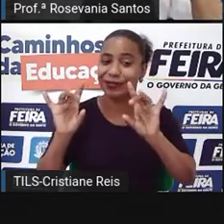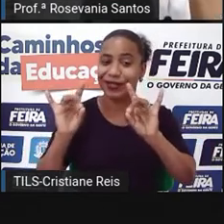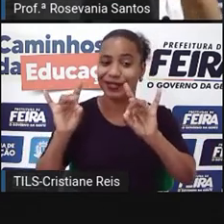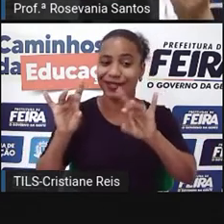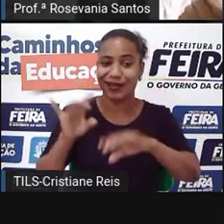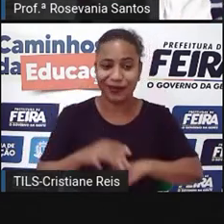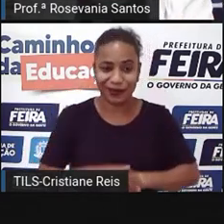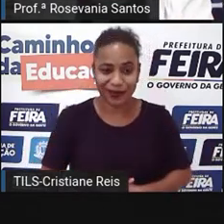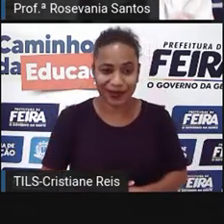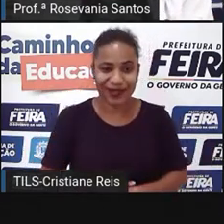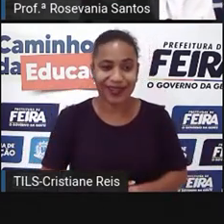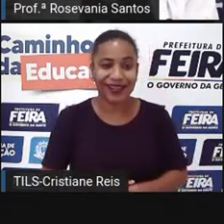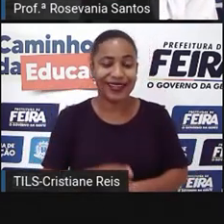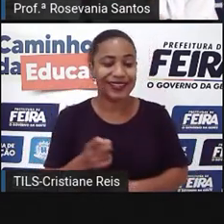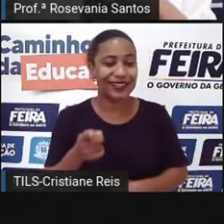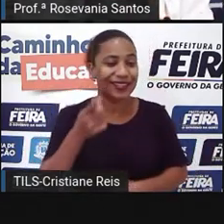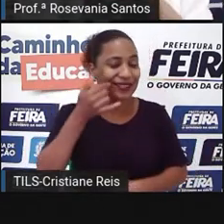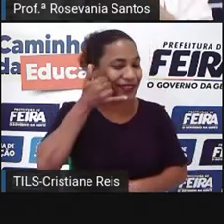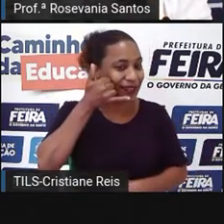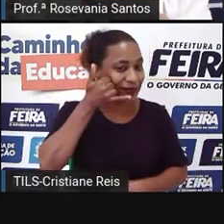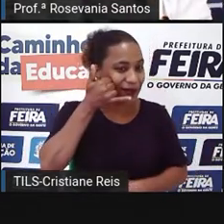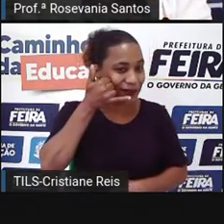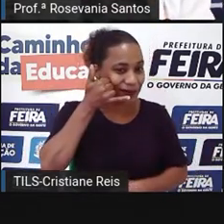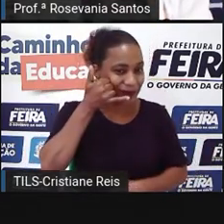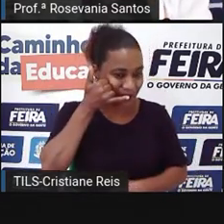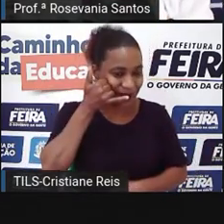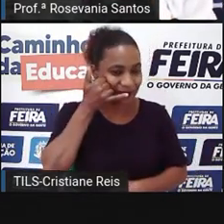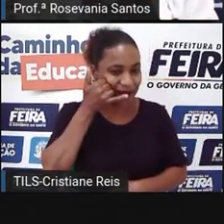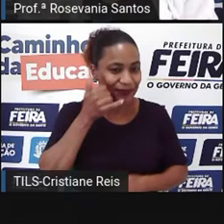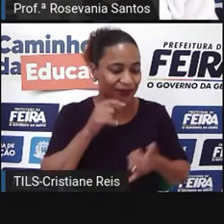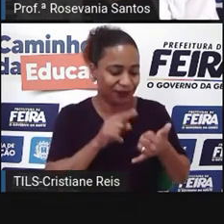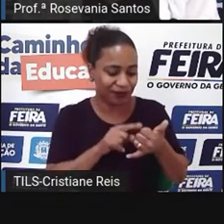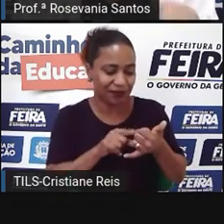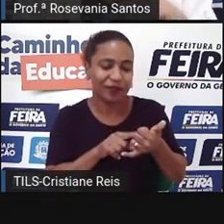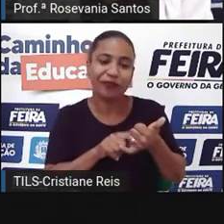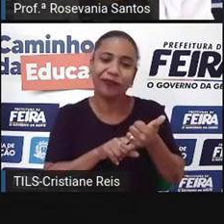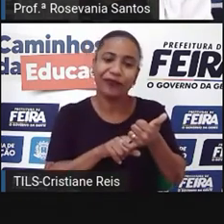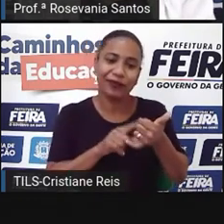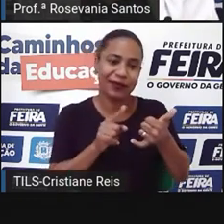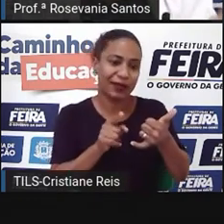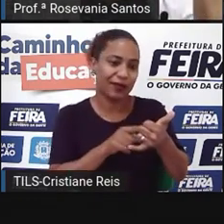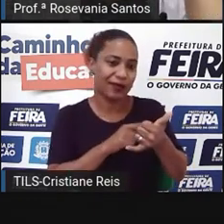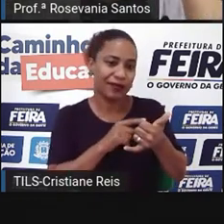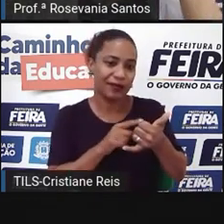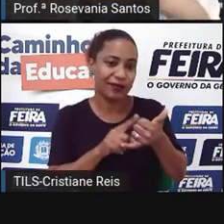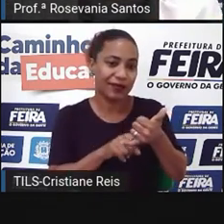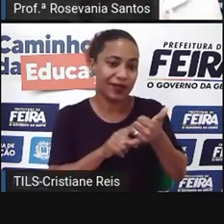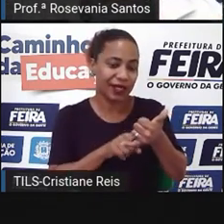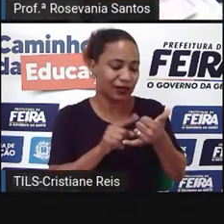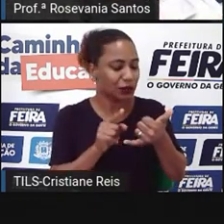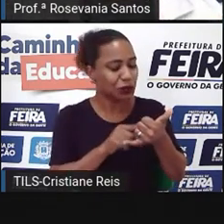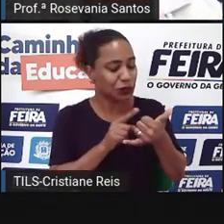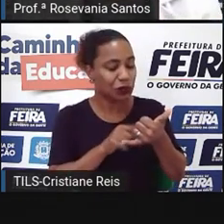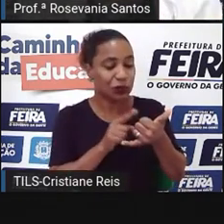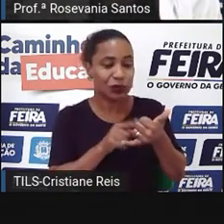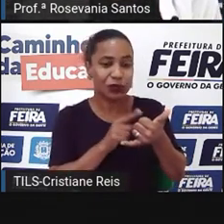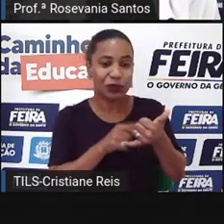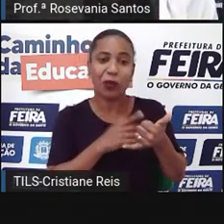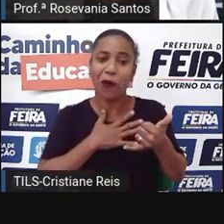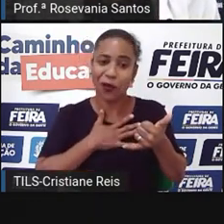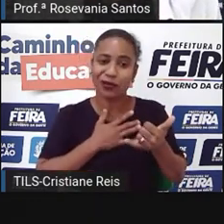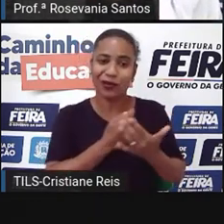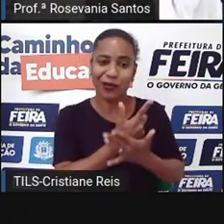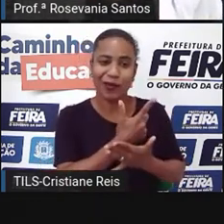a gente pega um celular e a gente usa o celular. mas eles fabricam o celular,